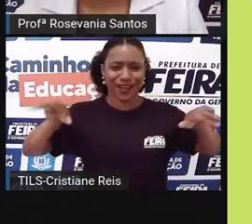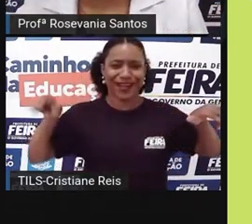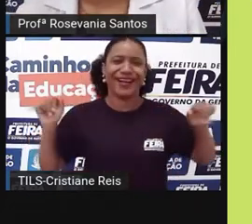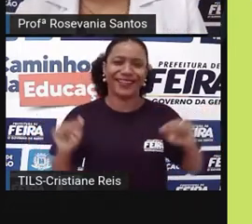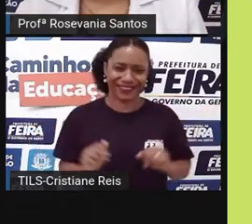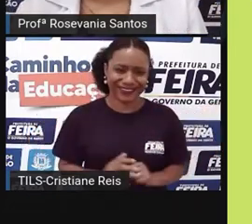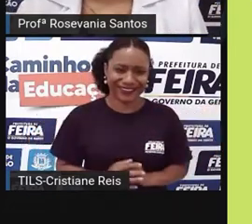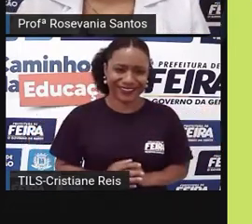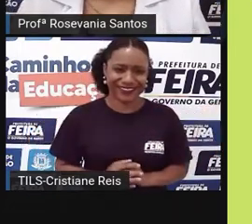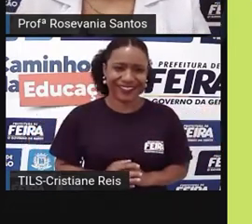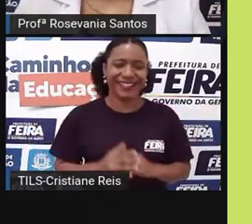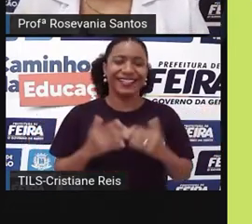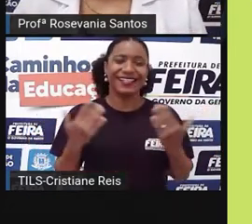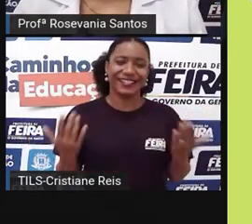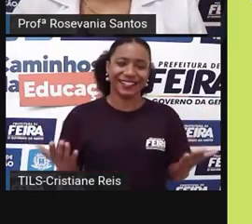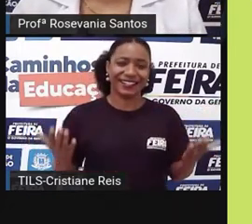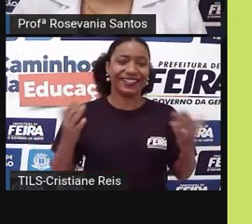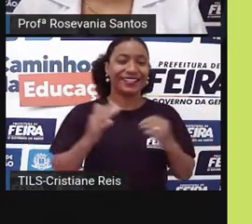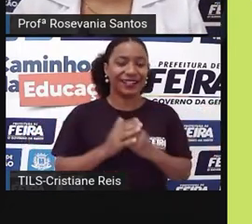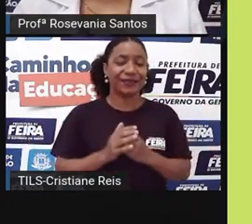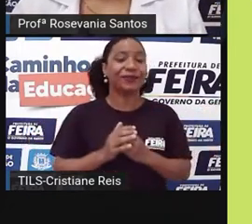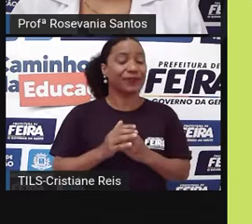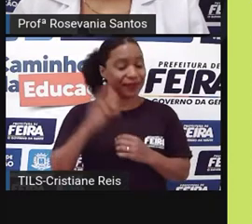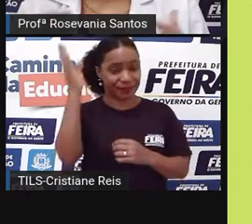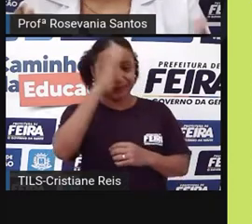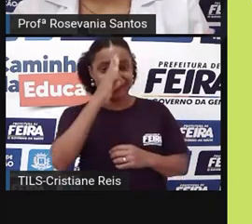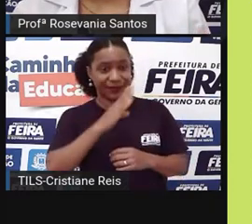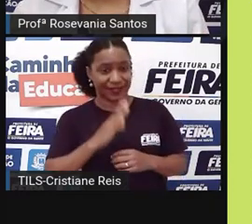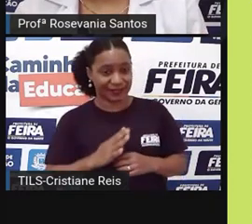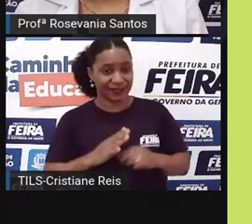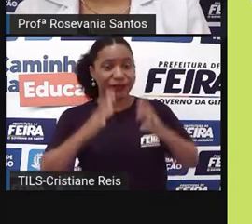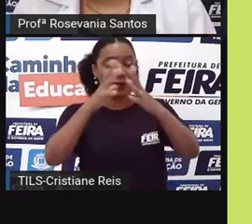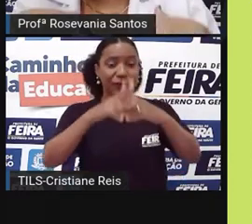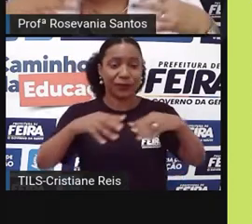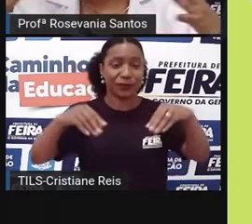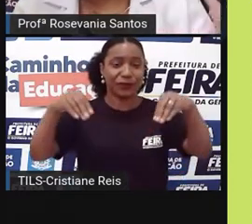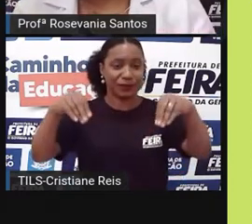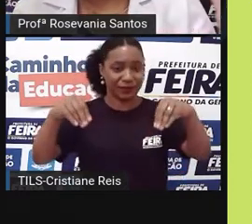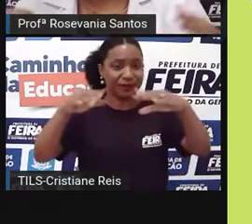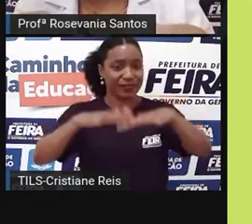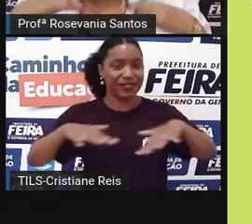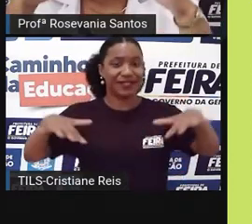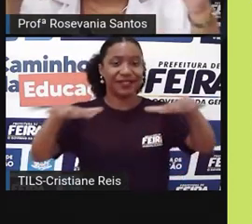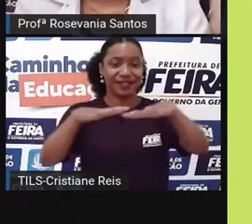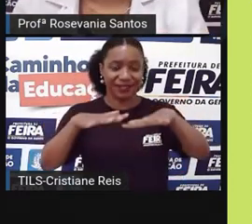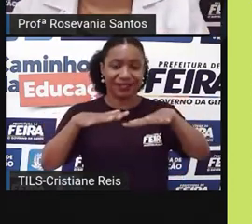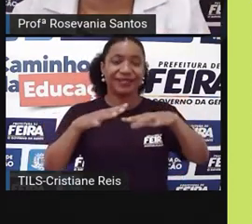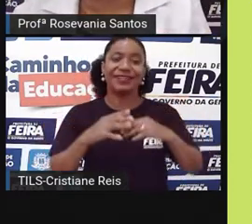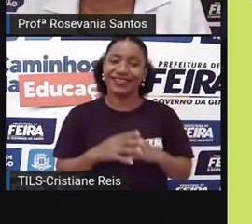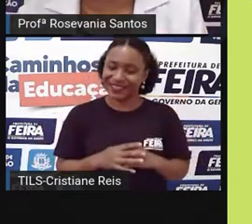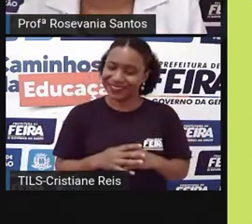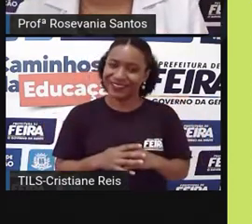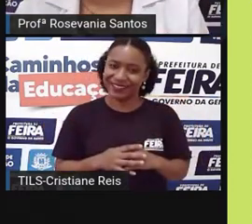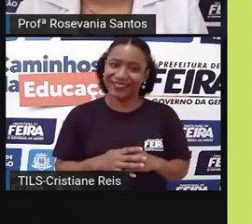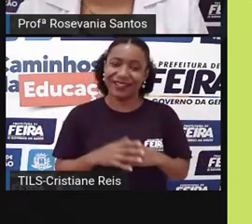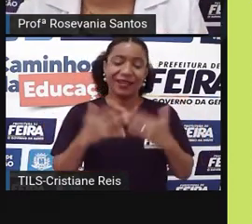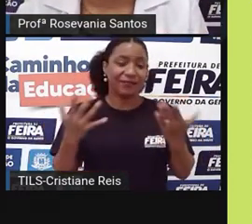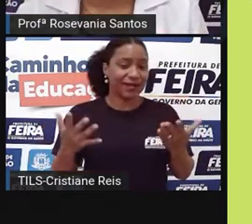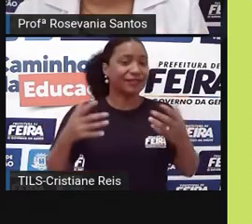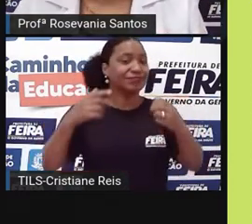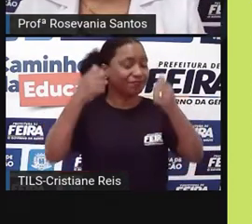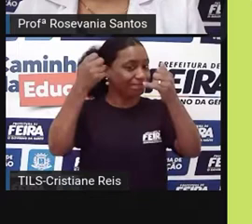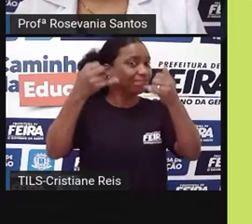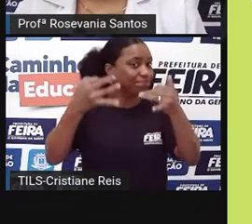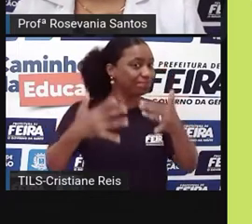muita coisa, né, sobre o território brasileiro, ainda, né, bora dizer assim, nem fechamos a metade do que a gente poderia